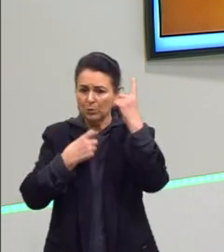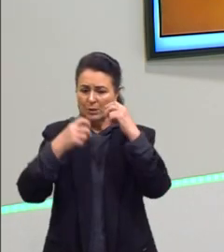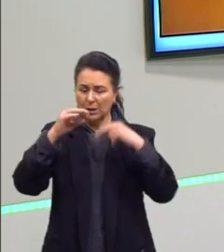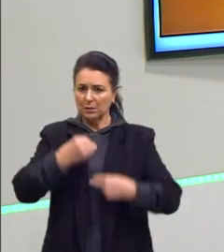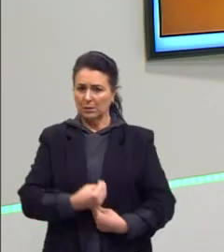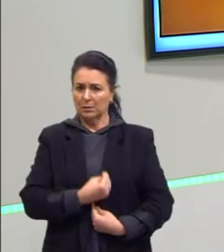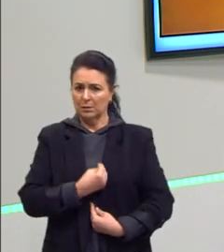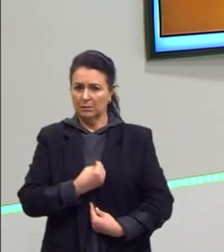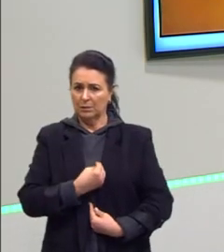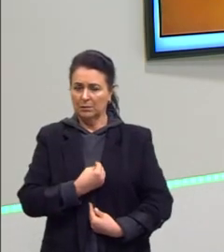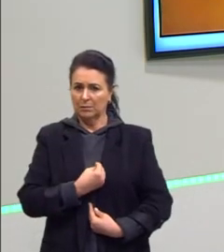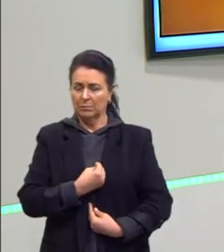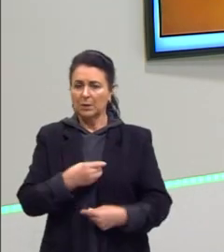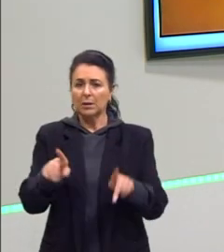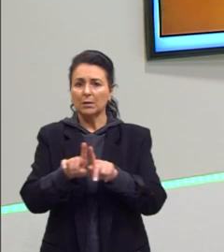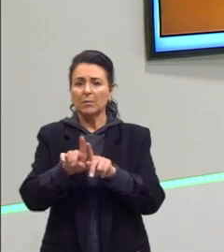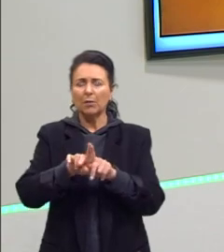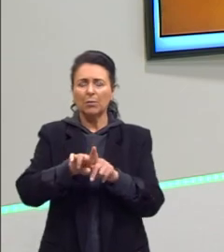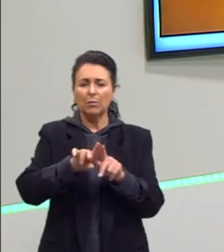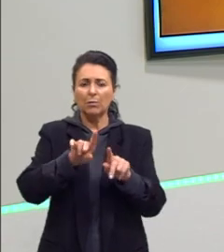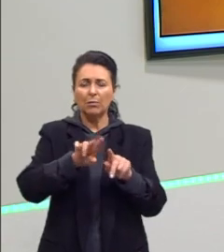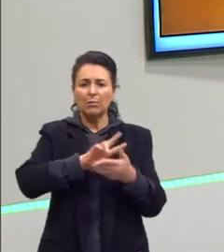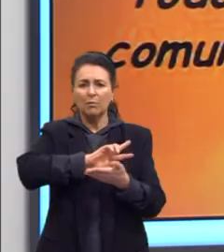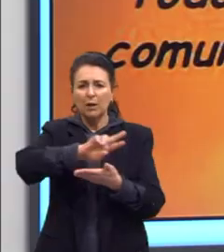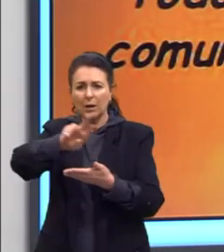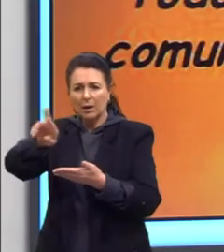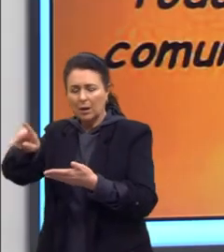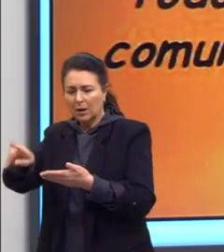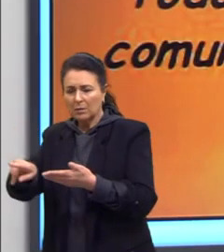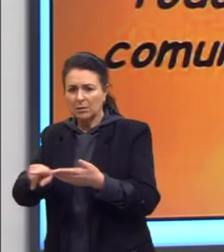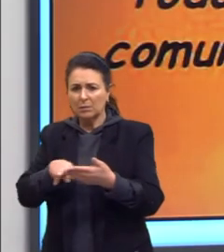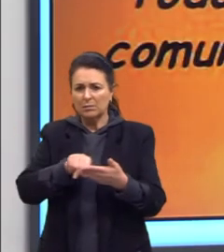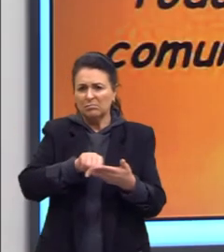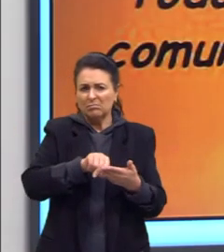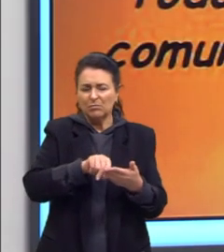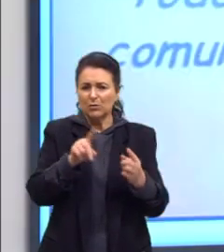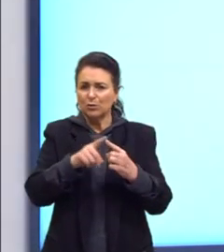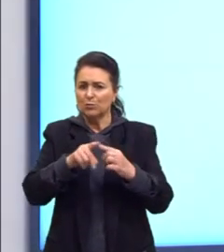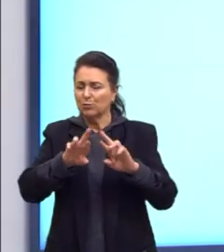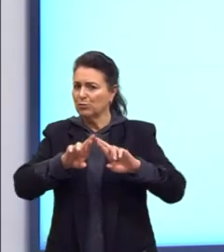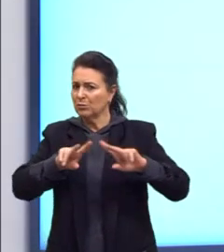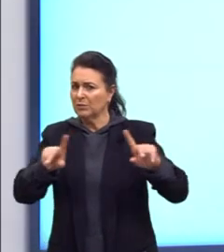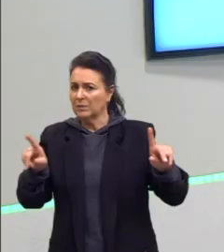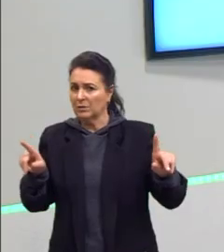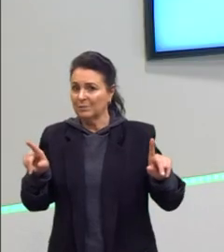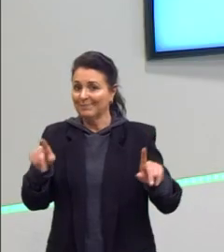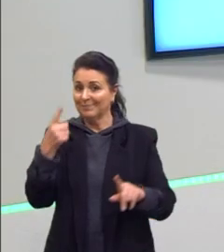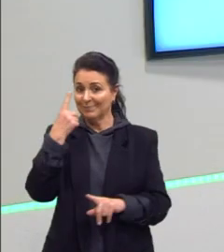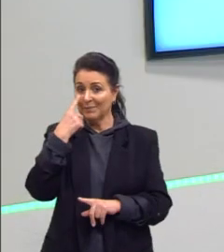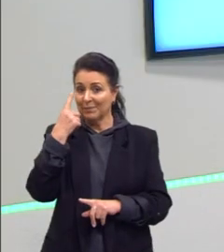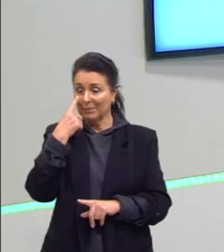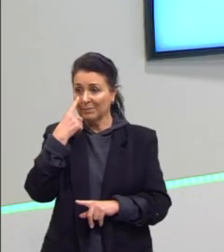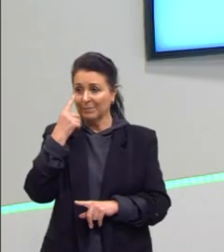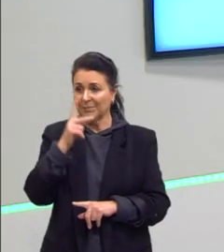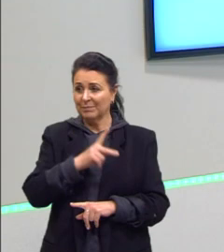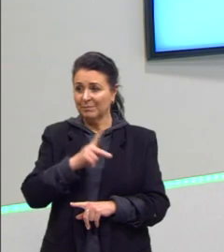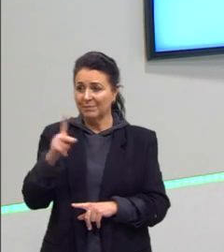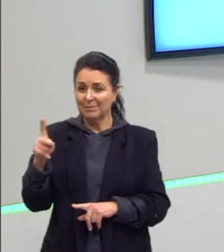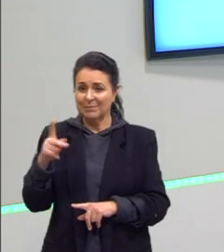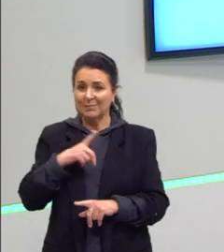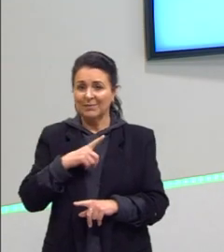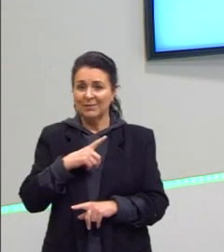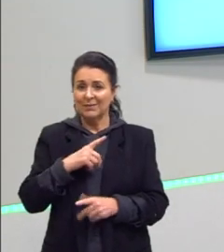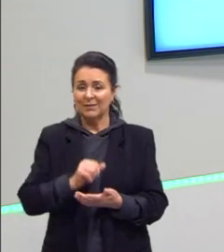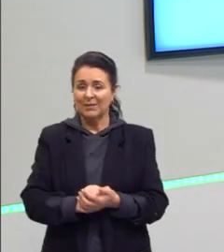seguida de uma enorme diversificação. Então, aqui, por exemplo, vou voltar um slide. Voltei esse slide